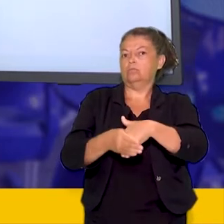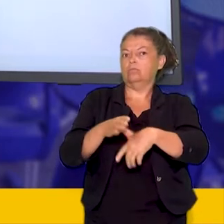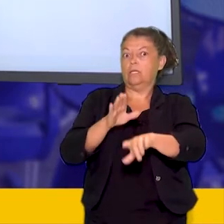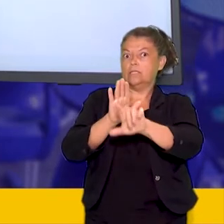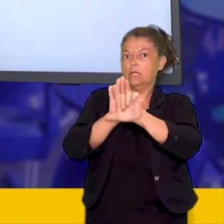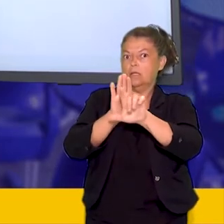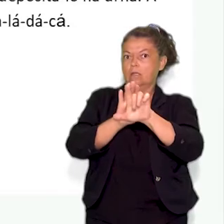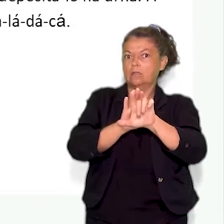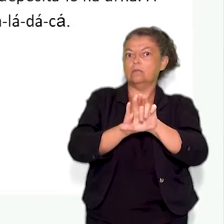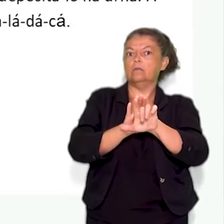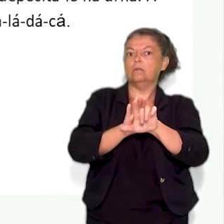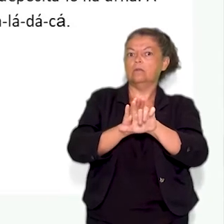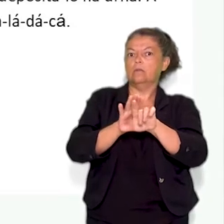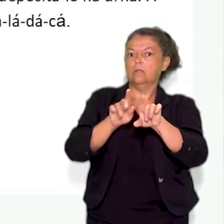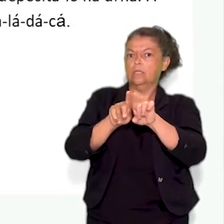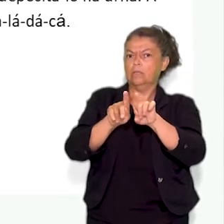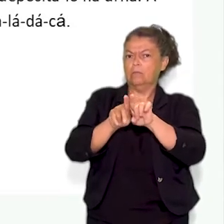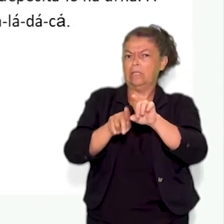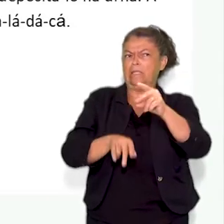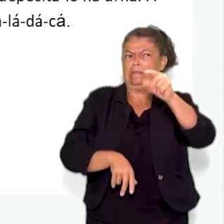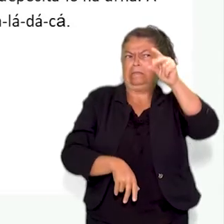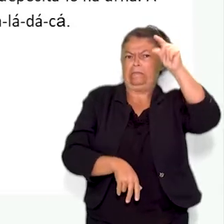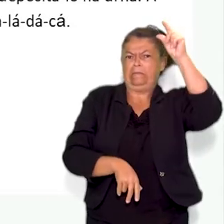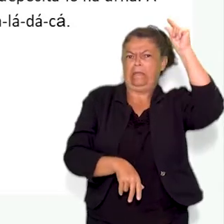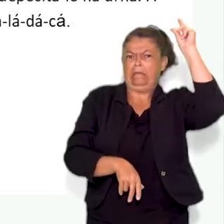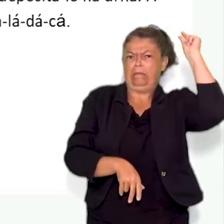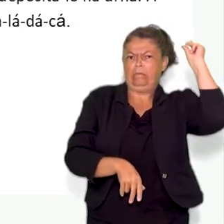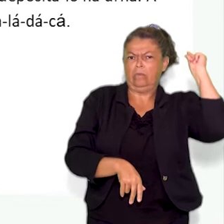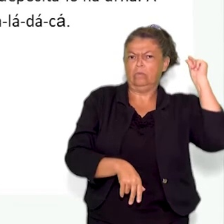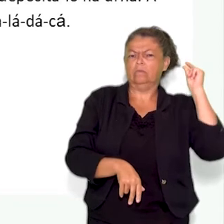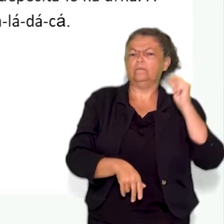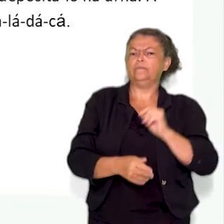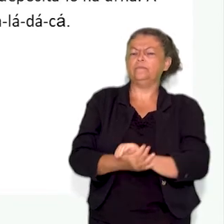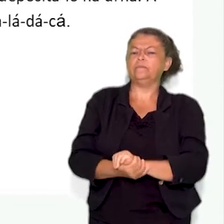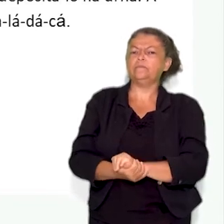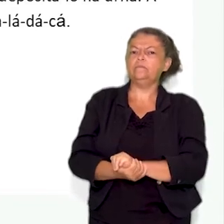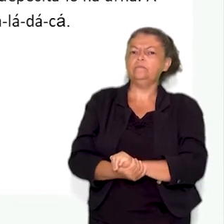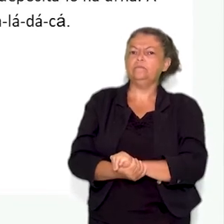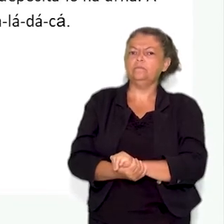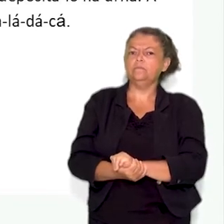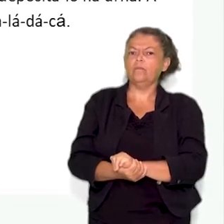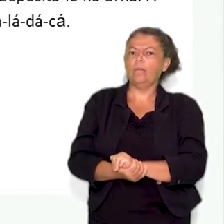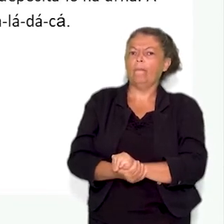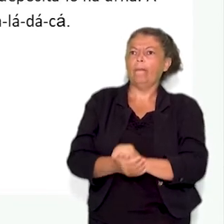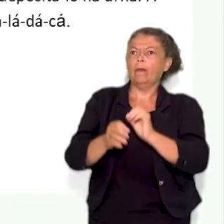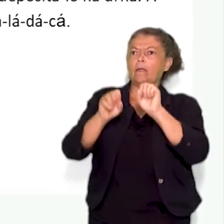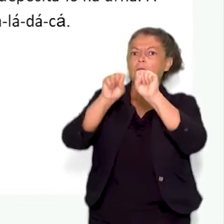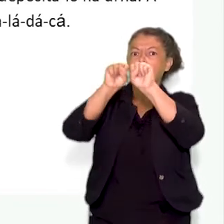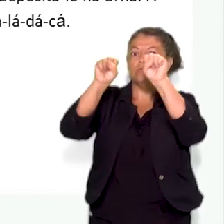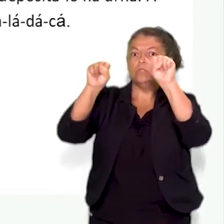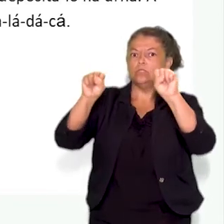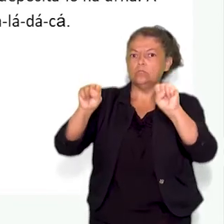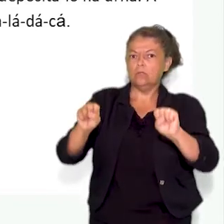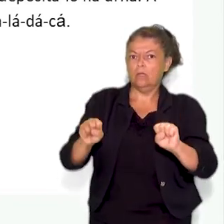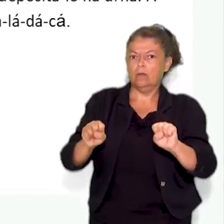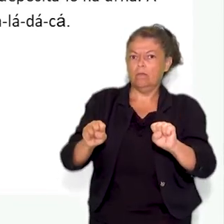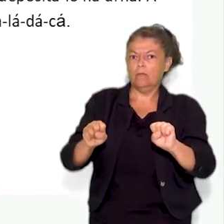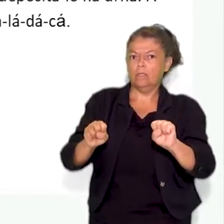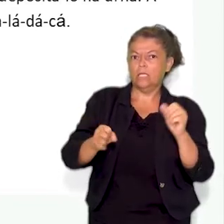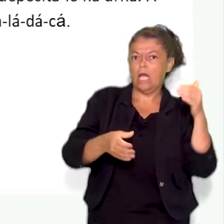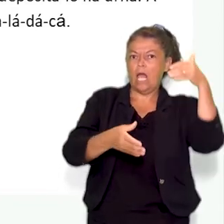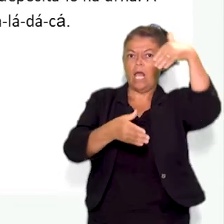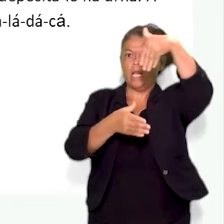O voto de cabresto na República Velha, verificamos que é o sistema eleitoral da época e